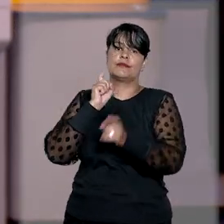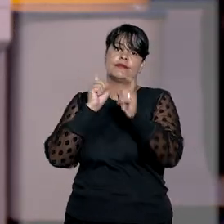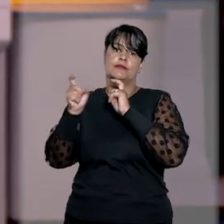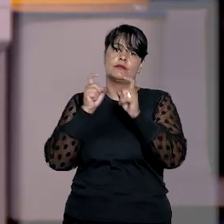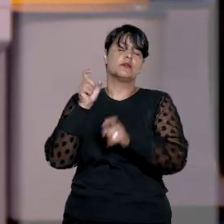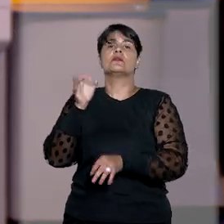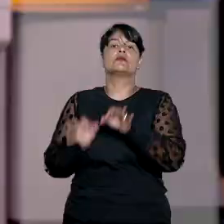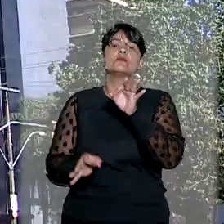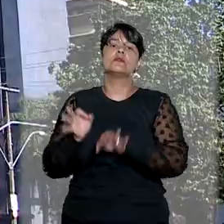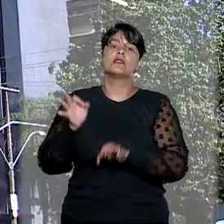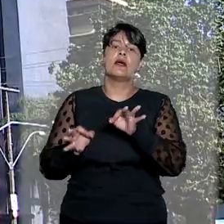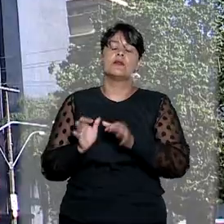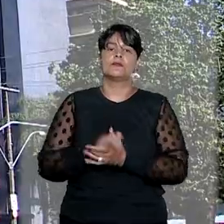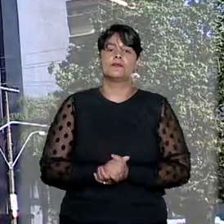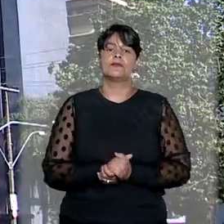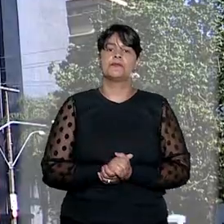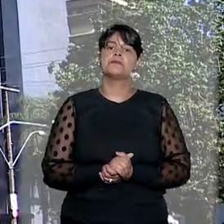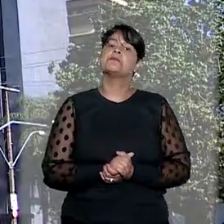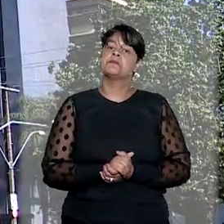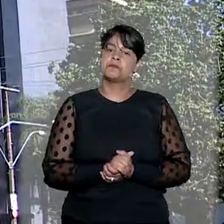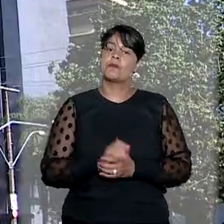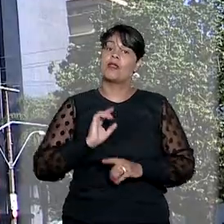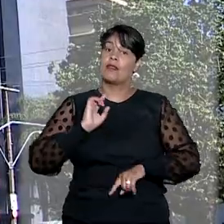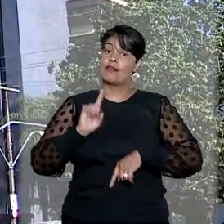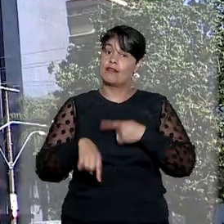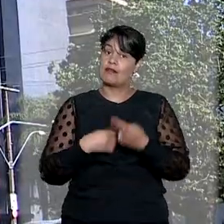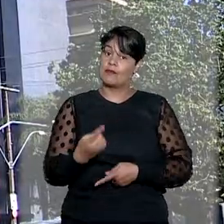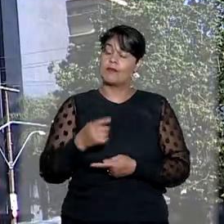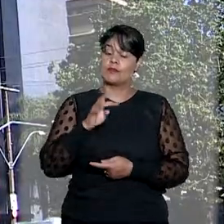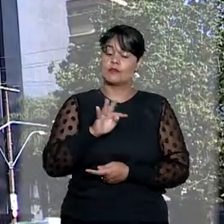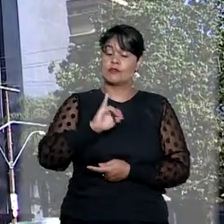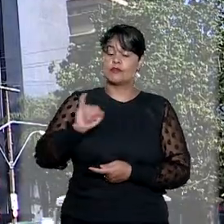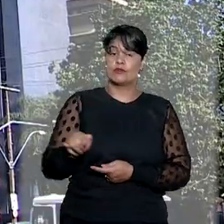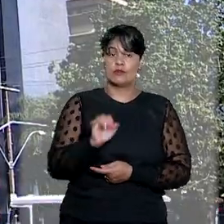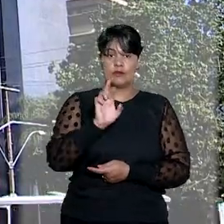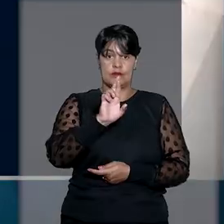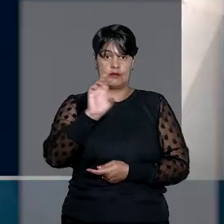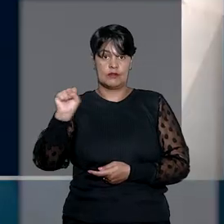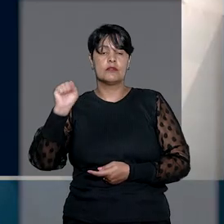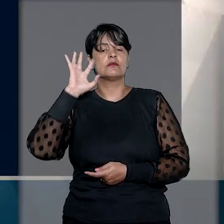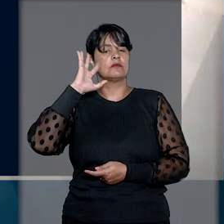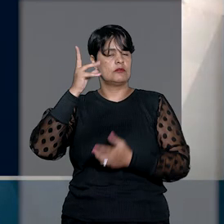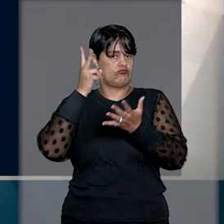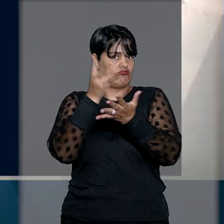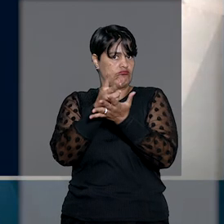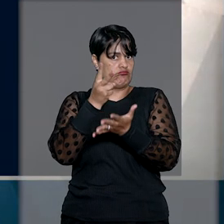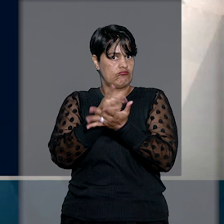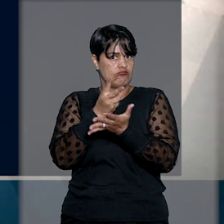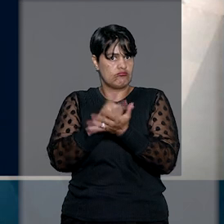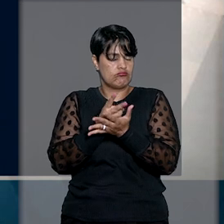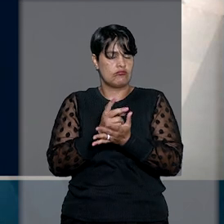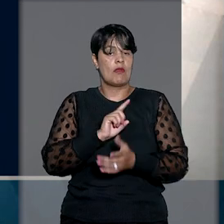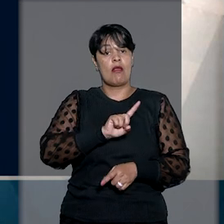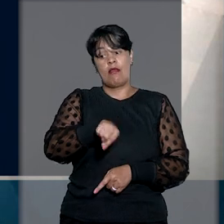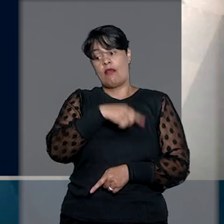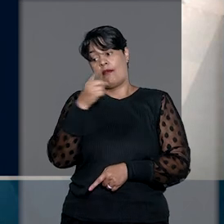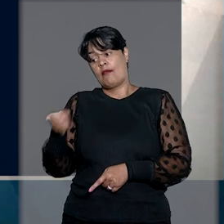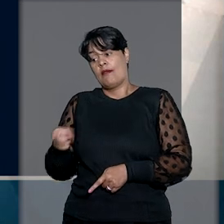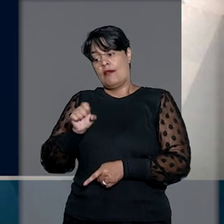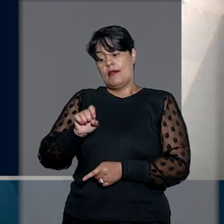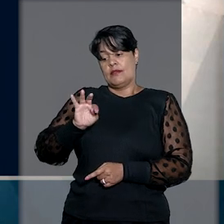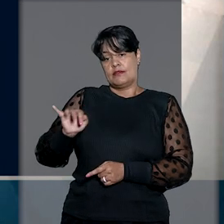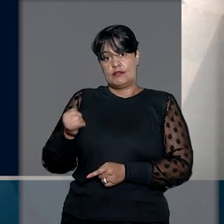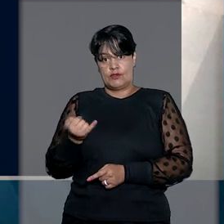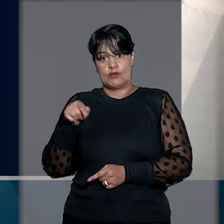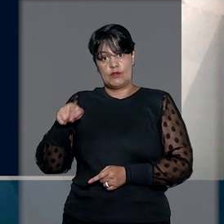administrador judicial. A decisão foi mantida pelo Tribunal de Justiça do Rio Grande do Sul. No STJ, o relator do recurso do Banco do